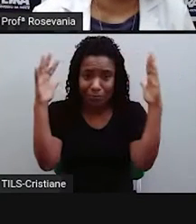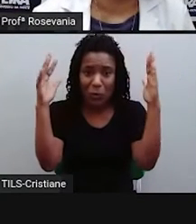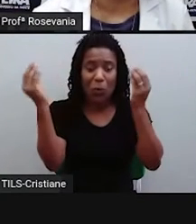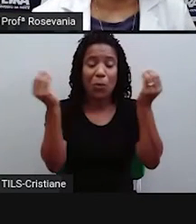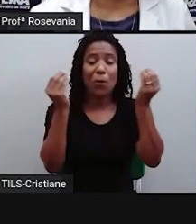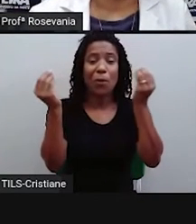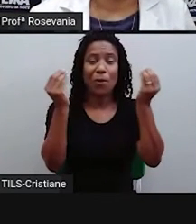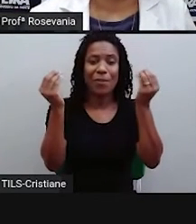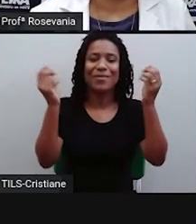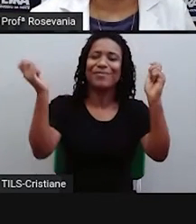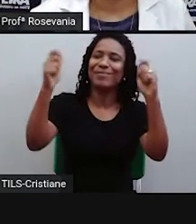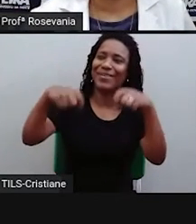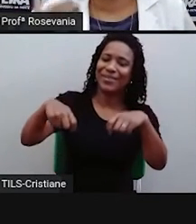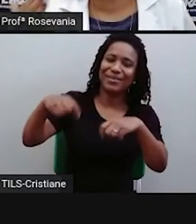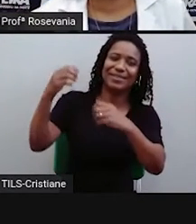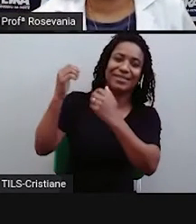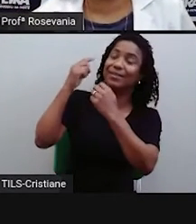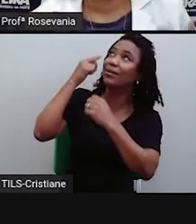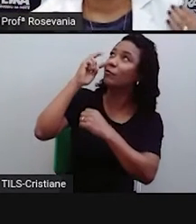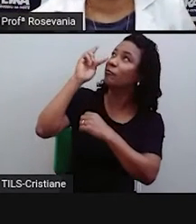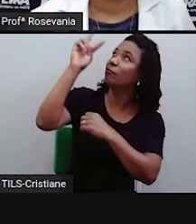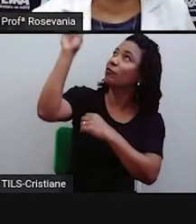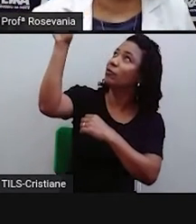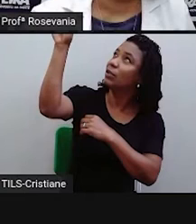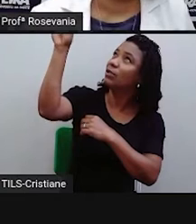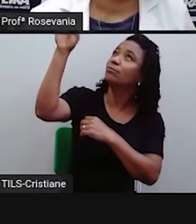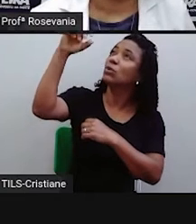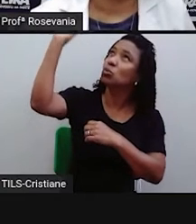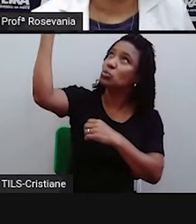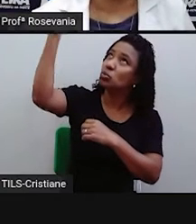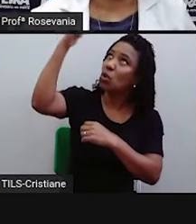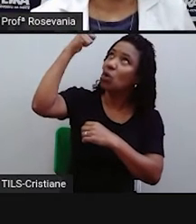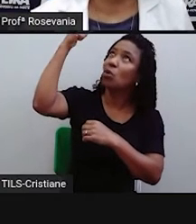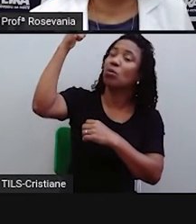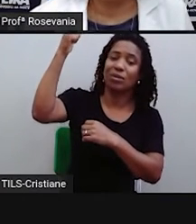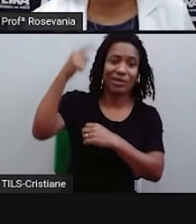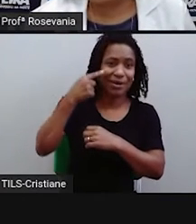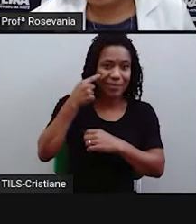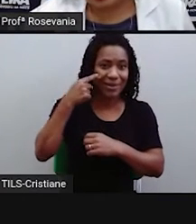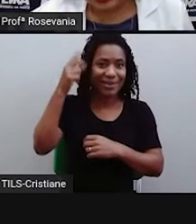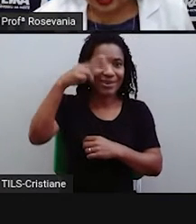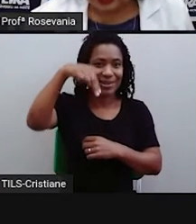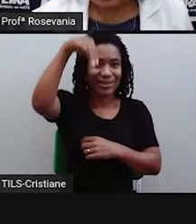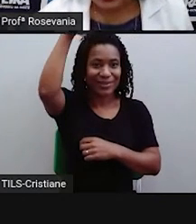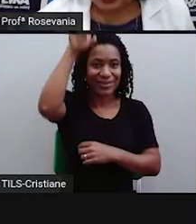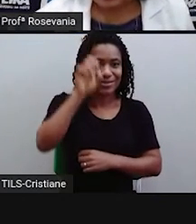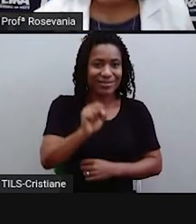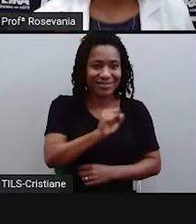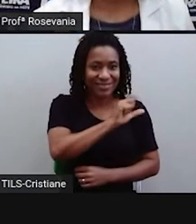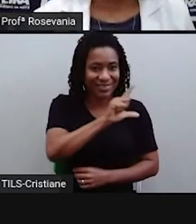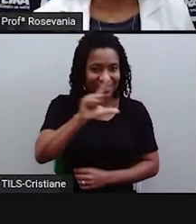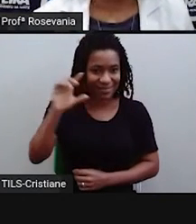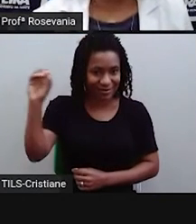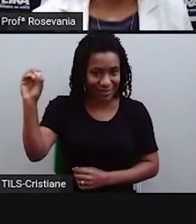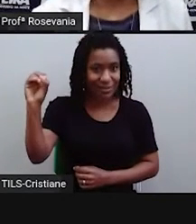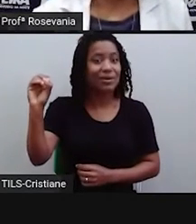conhecimento de orientação, tipo norte, sul, leste, oeste, que a gente já tem, né?